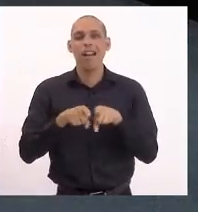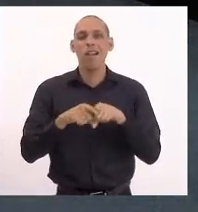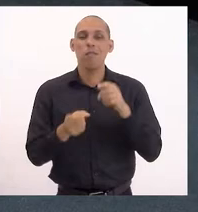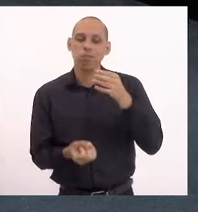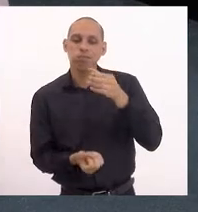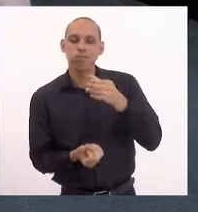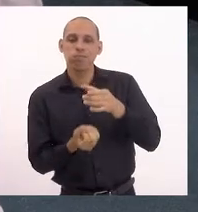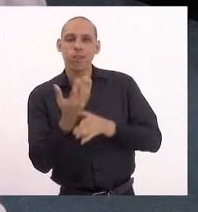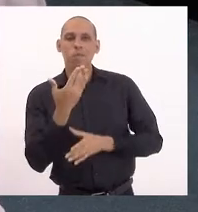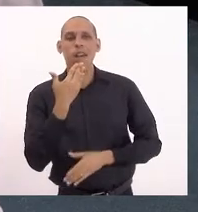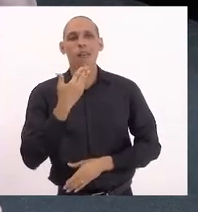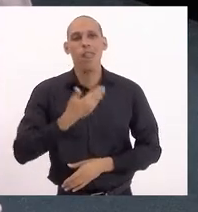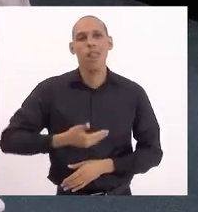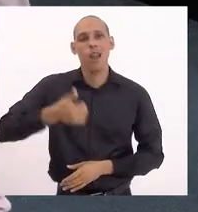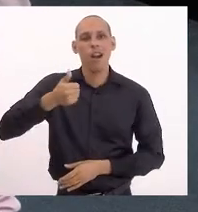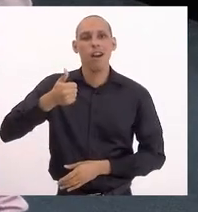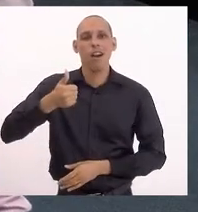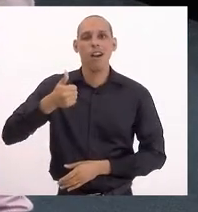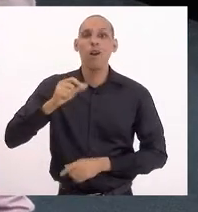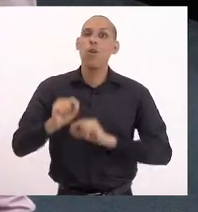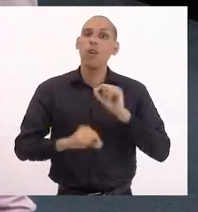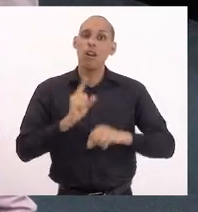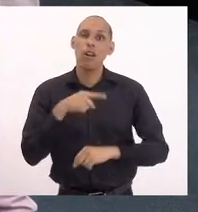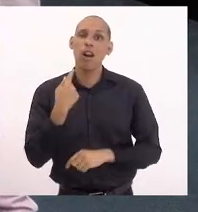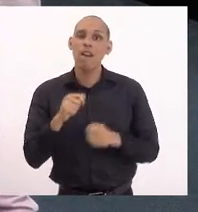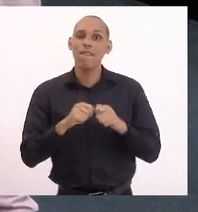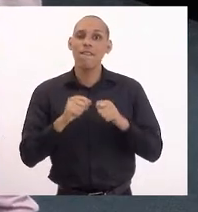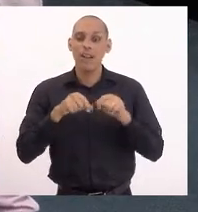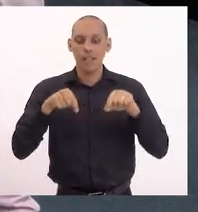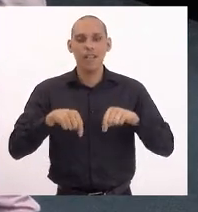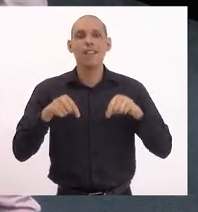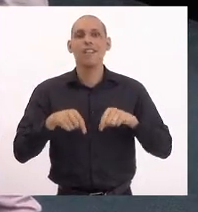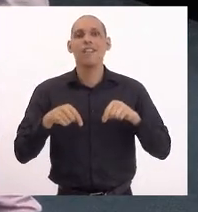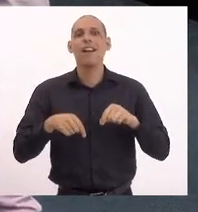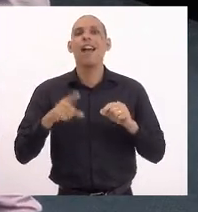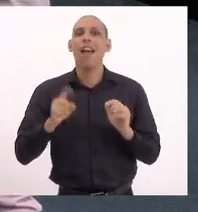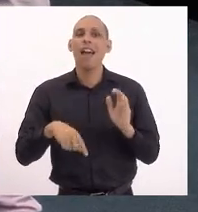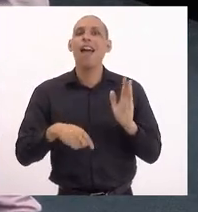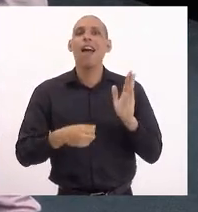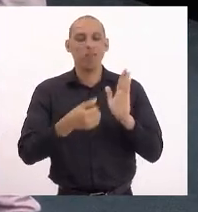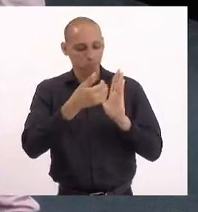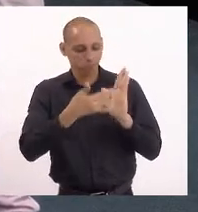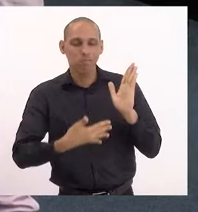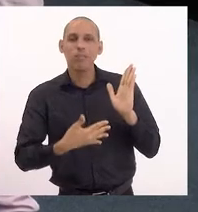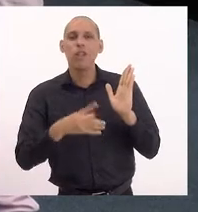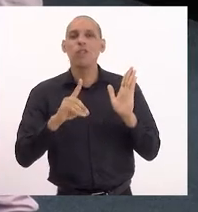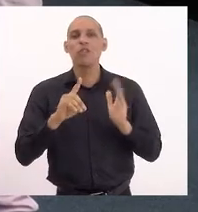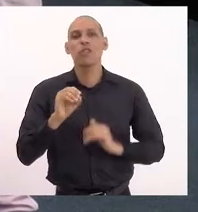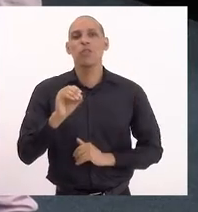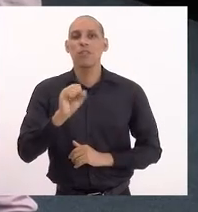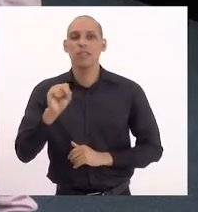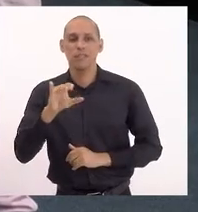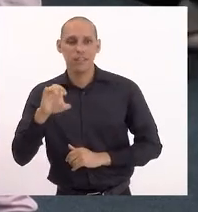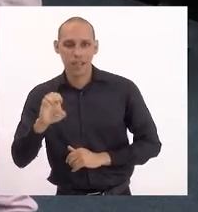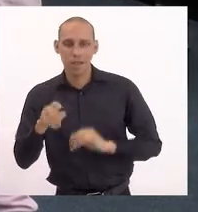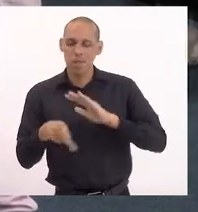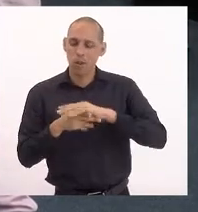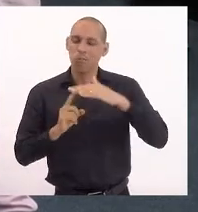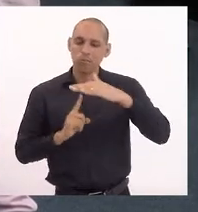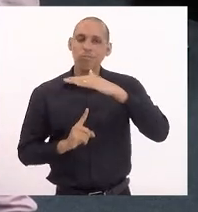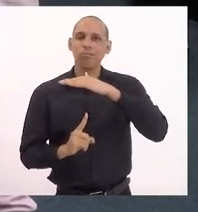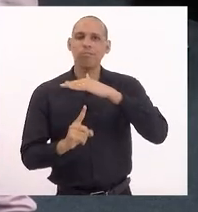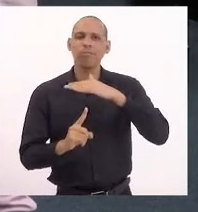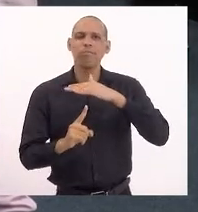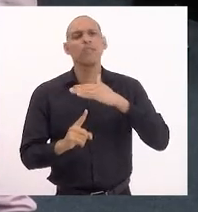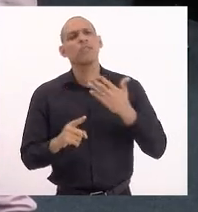do que a gente está tratando aqui, que é o dossiê de refugiados. Isso é algo previsível na Polícia